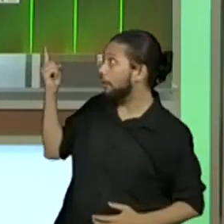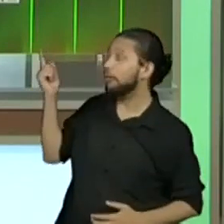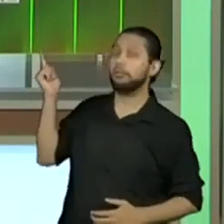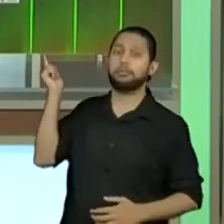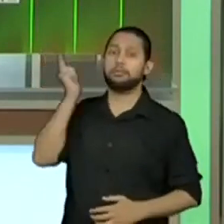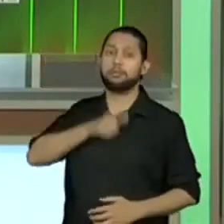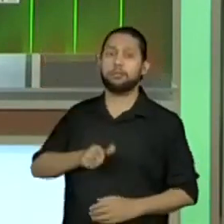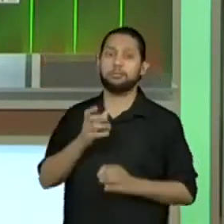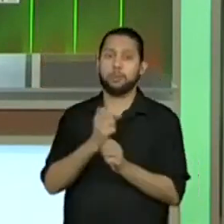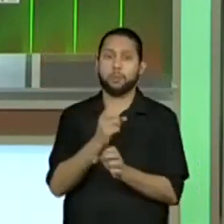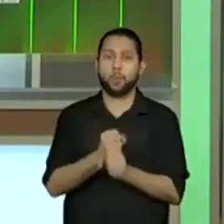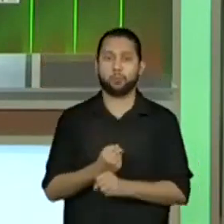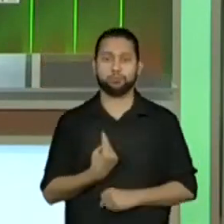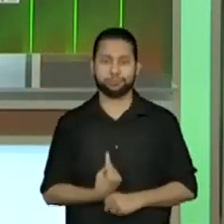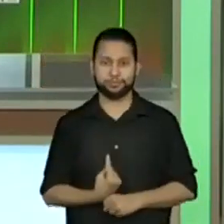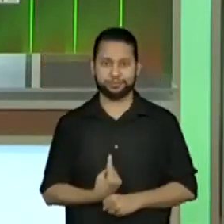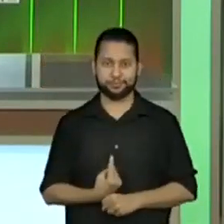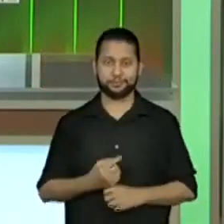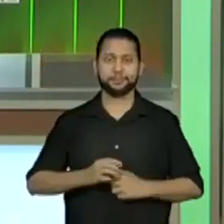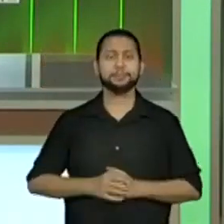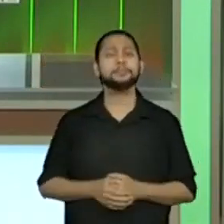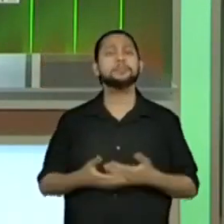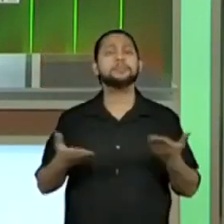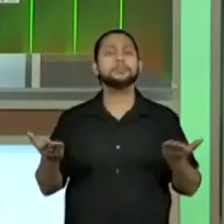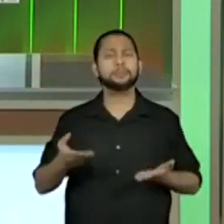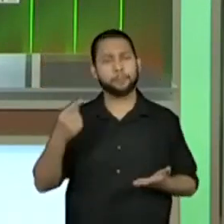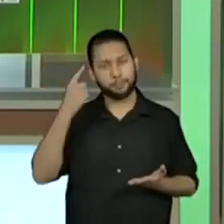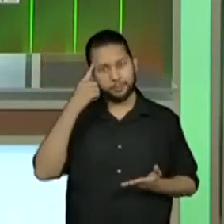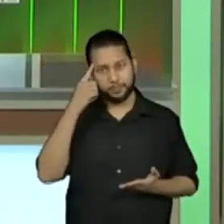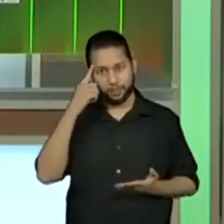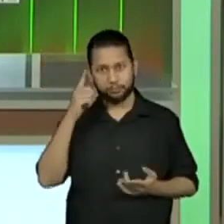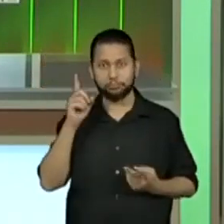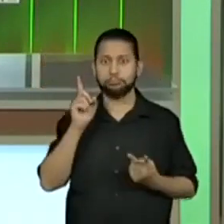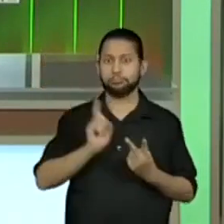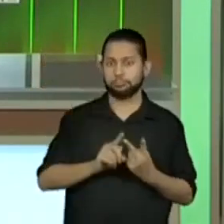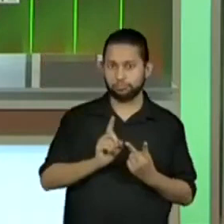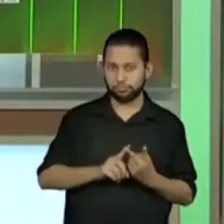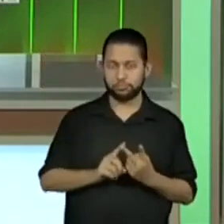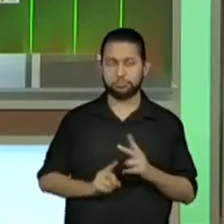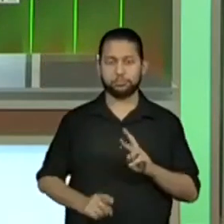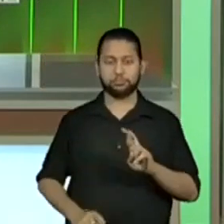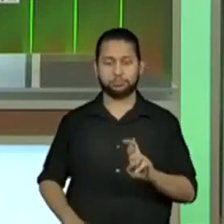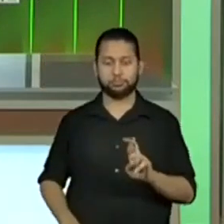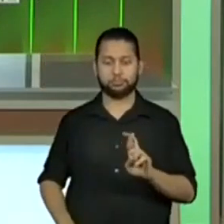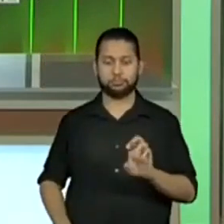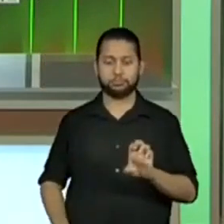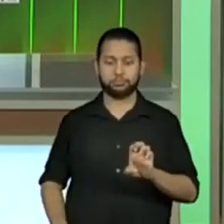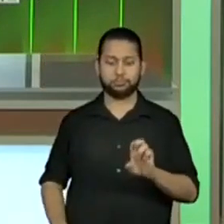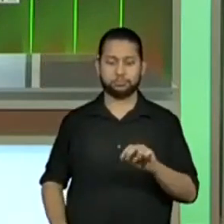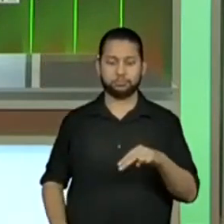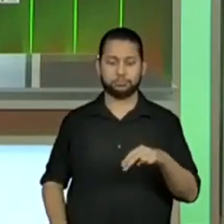Nós vamos agora pensar no Renan, que escolheu a soma 7.